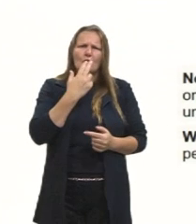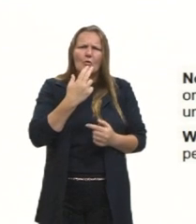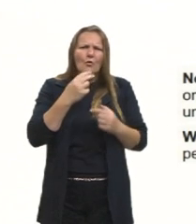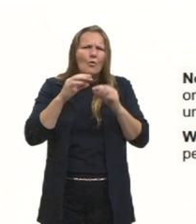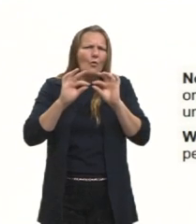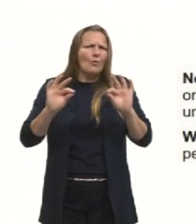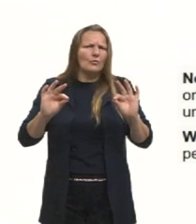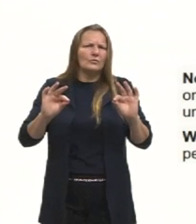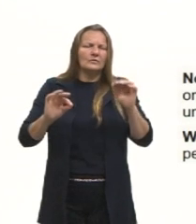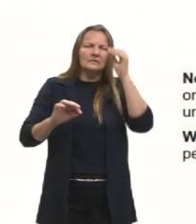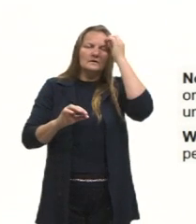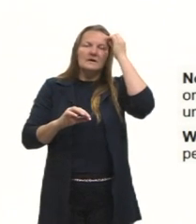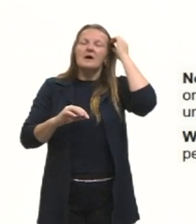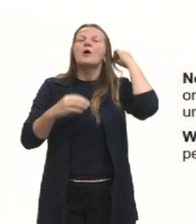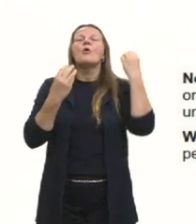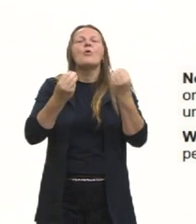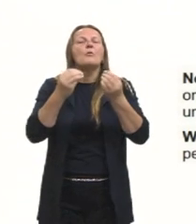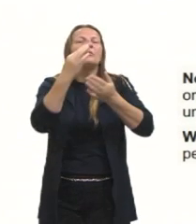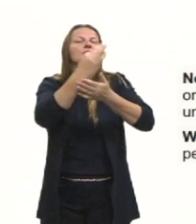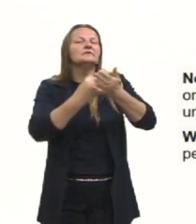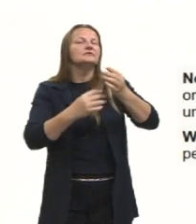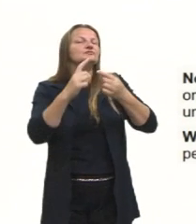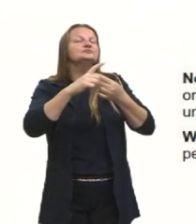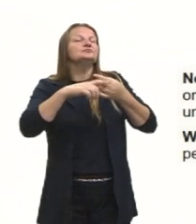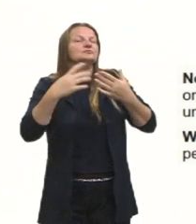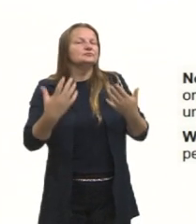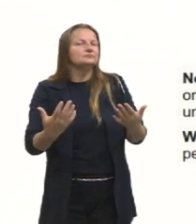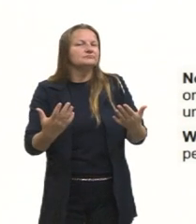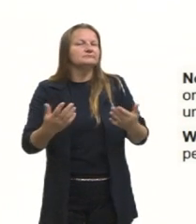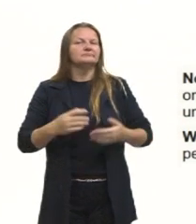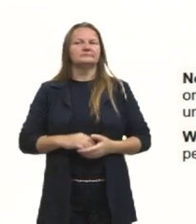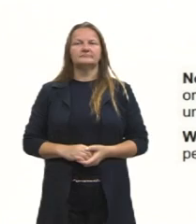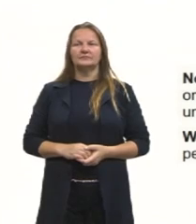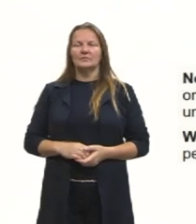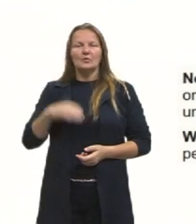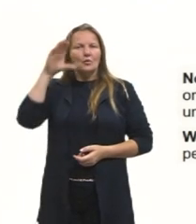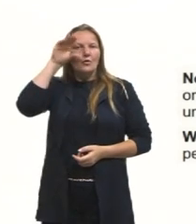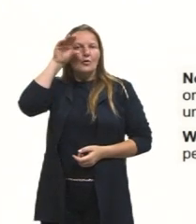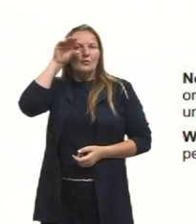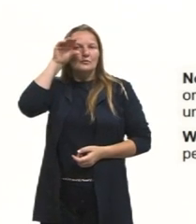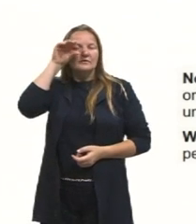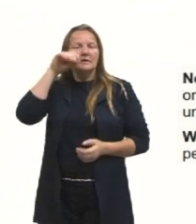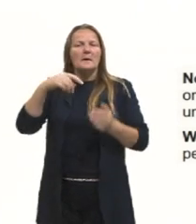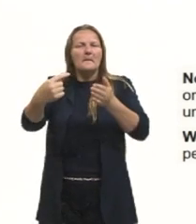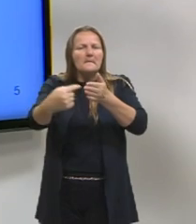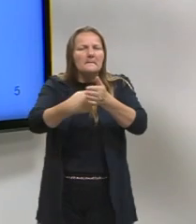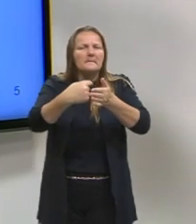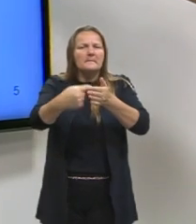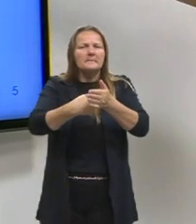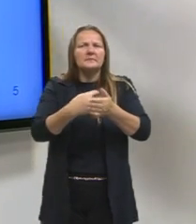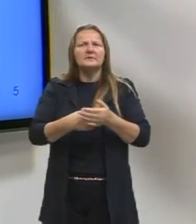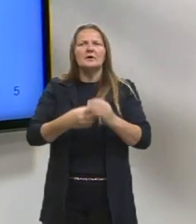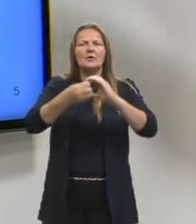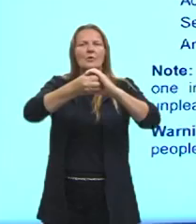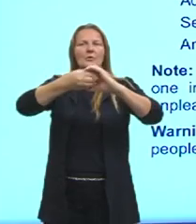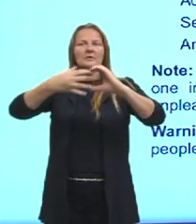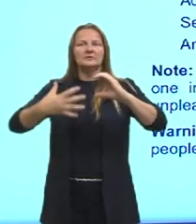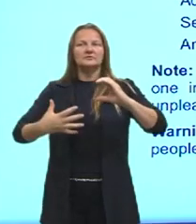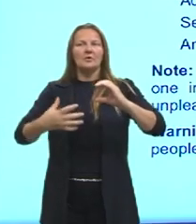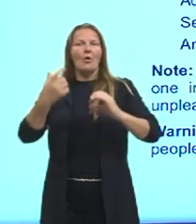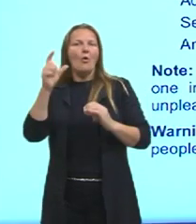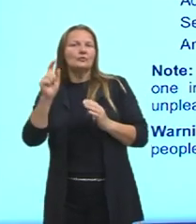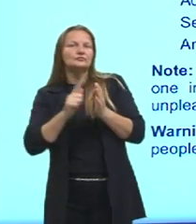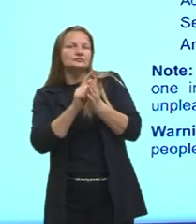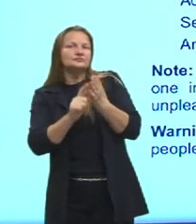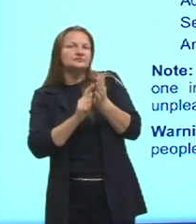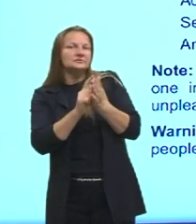de texto eu tenho ali? Então, observando assim, que pergunta aqui a característica do outro gênero